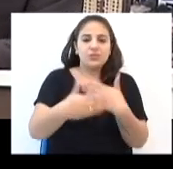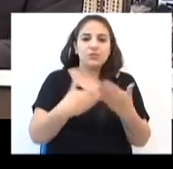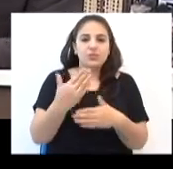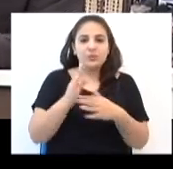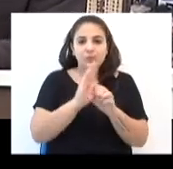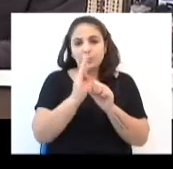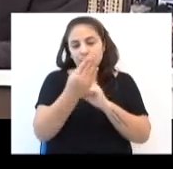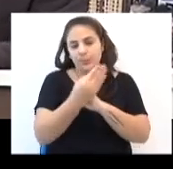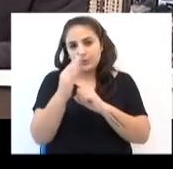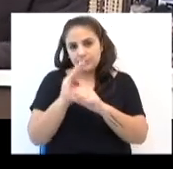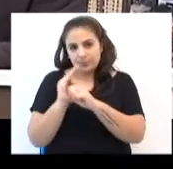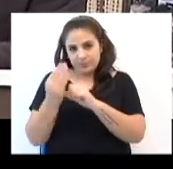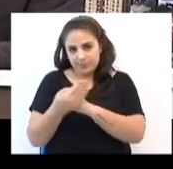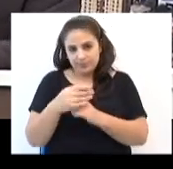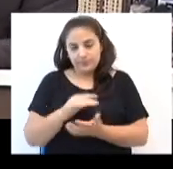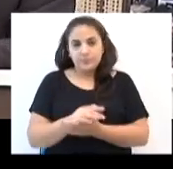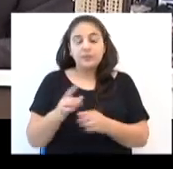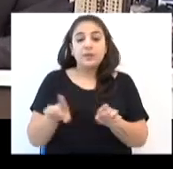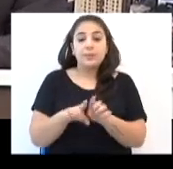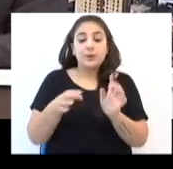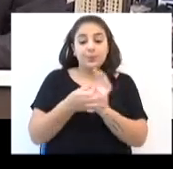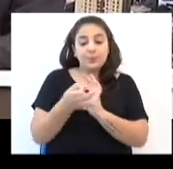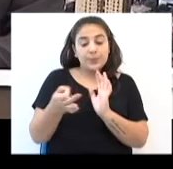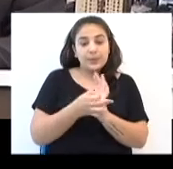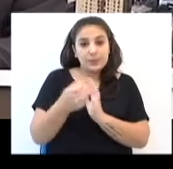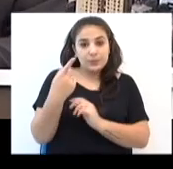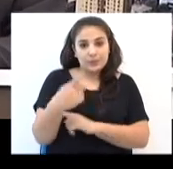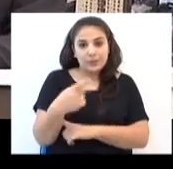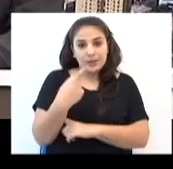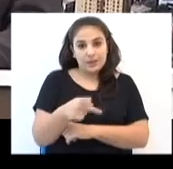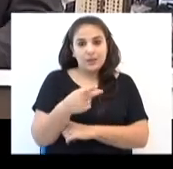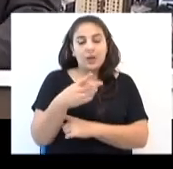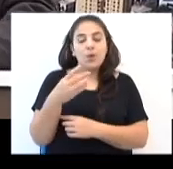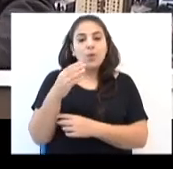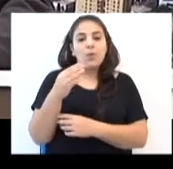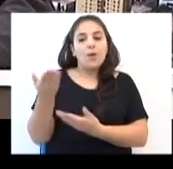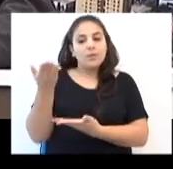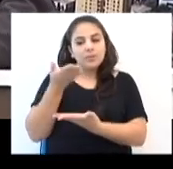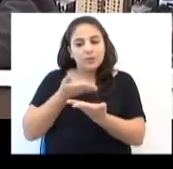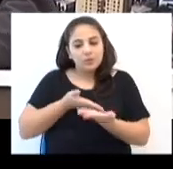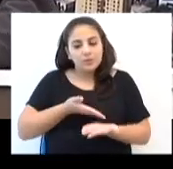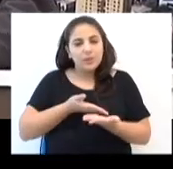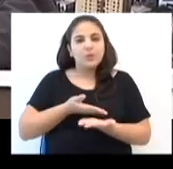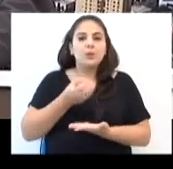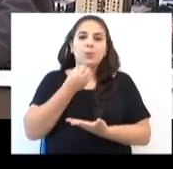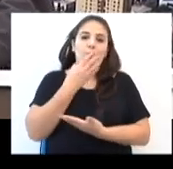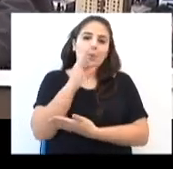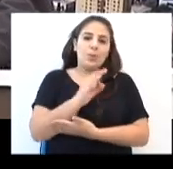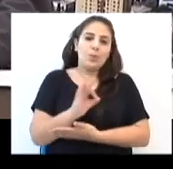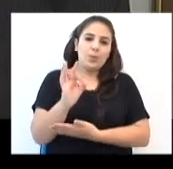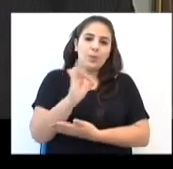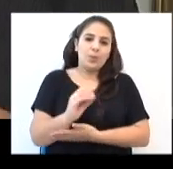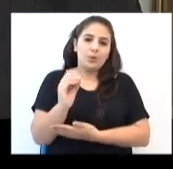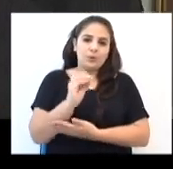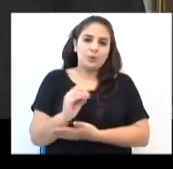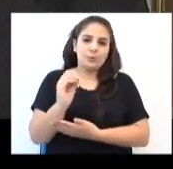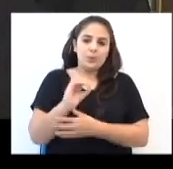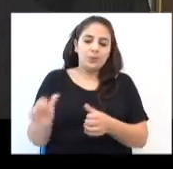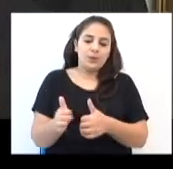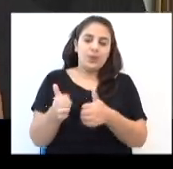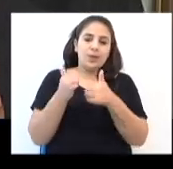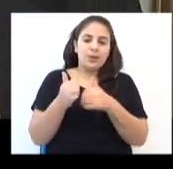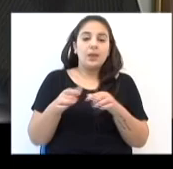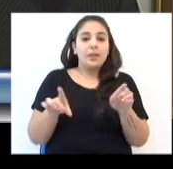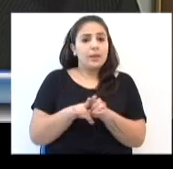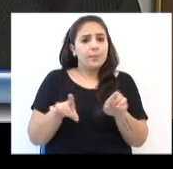desenvolvidas nos bairros. Na opinião do parlamentar, o atendimento é de ótima qualidade. O CRAS é a